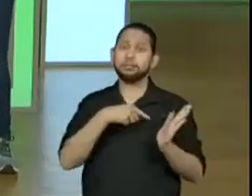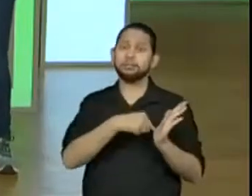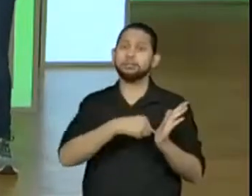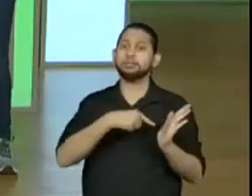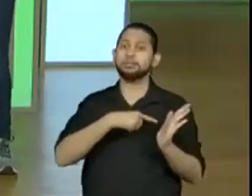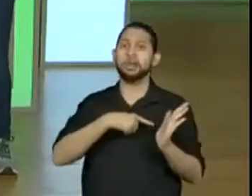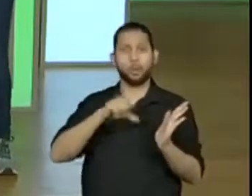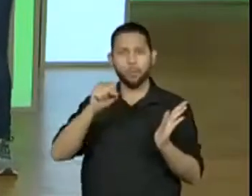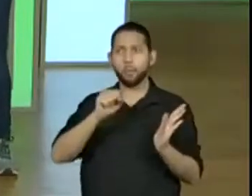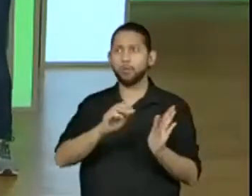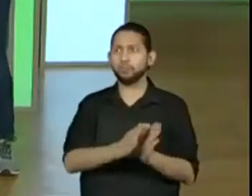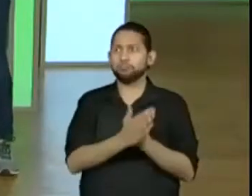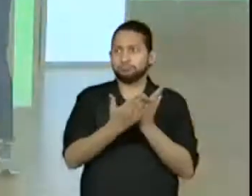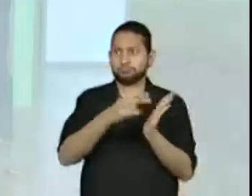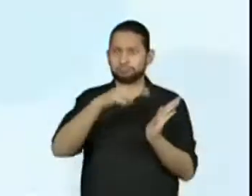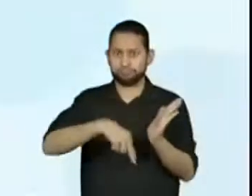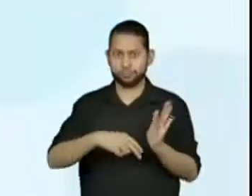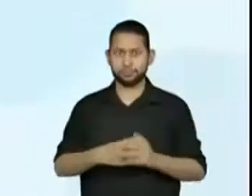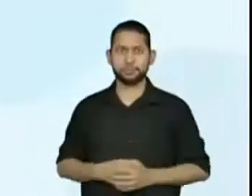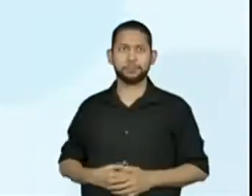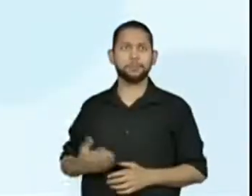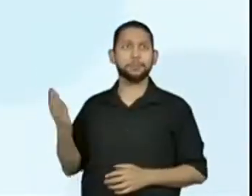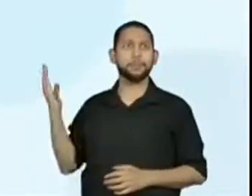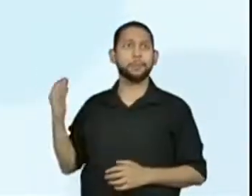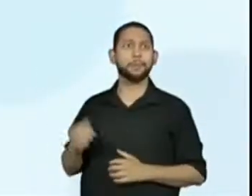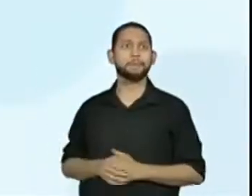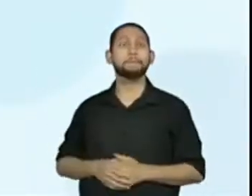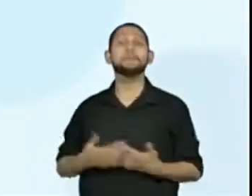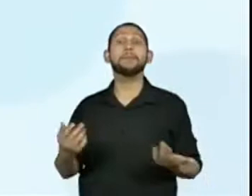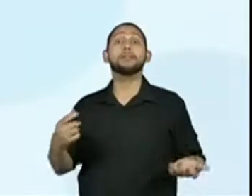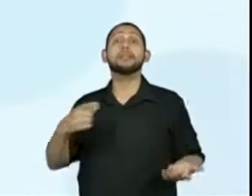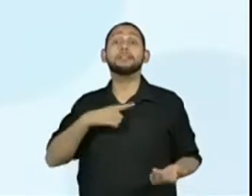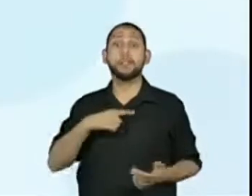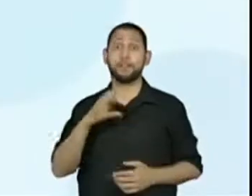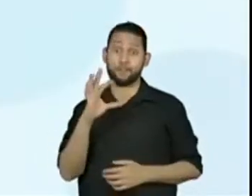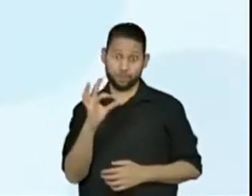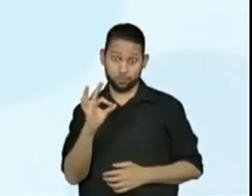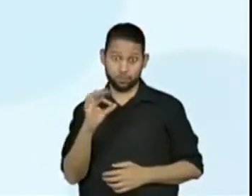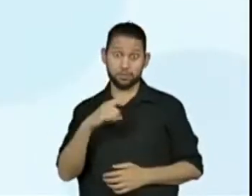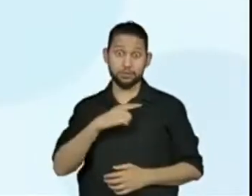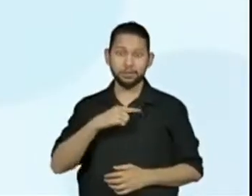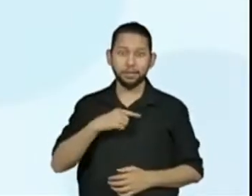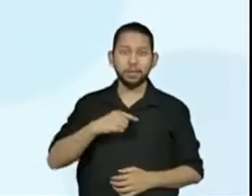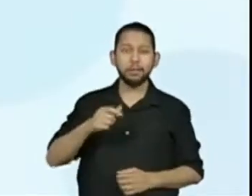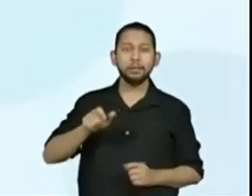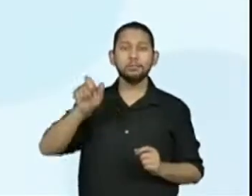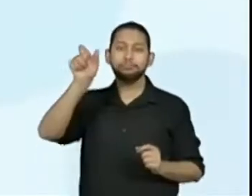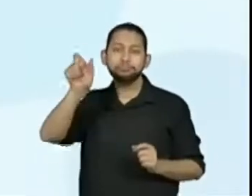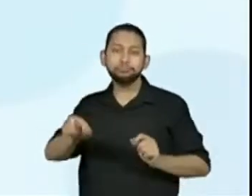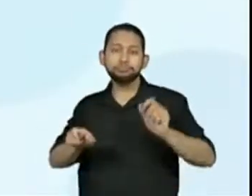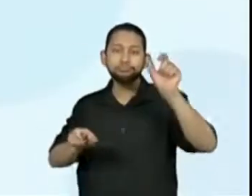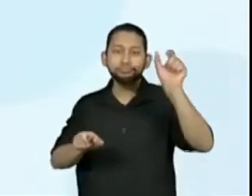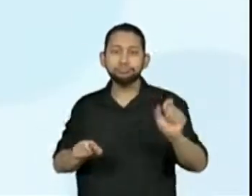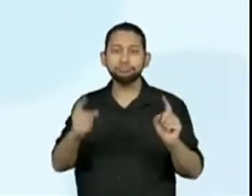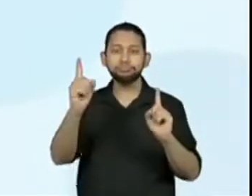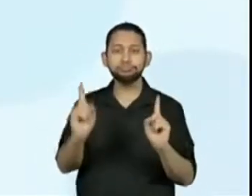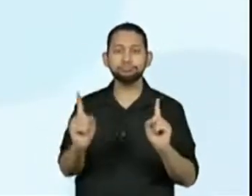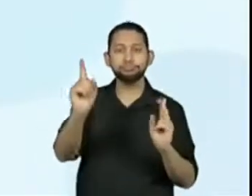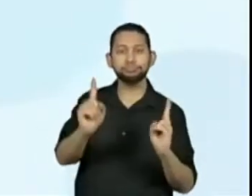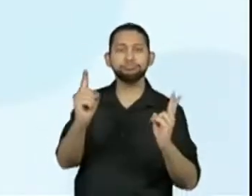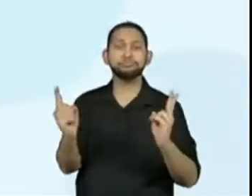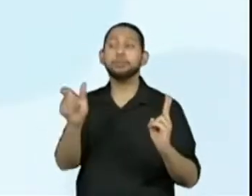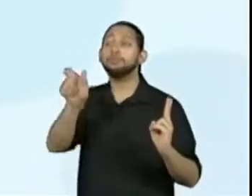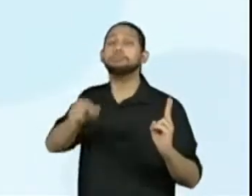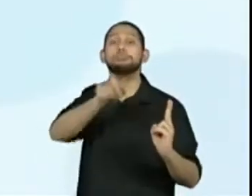Isso mesmo. Então, vamos lá. Quais são os personagens da fábula? Quais são os personagens